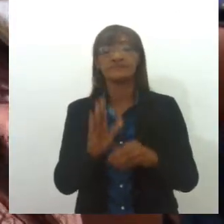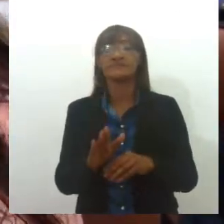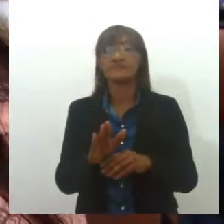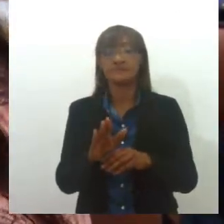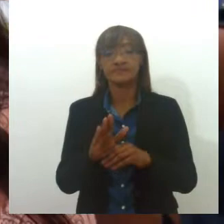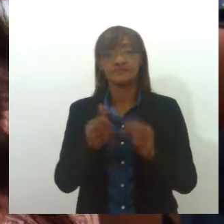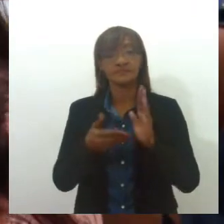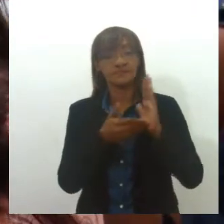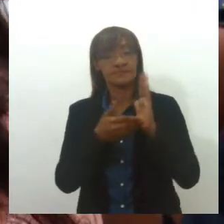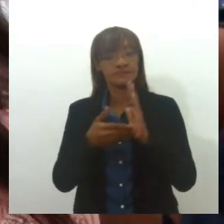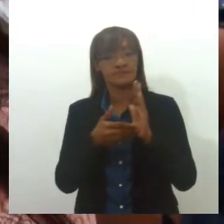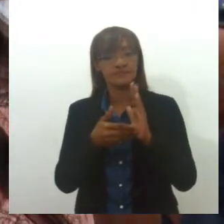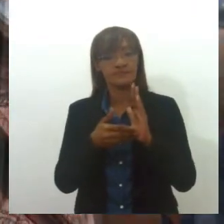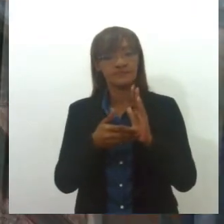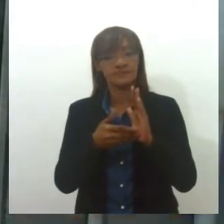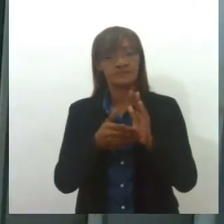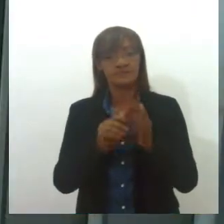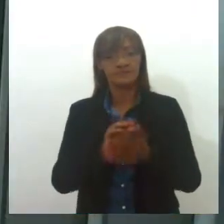poder público.